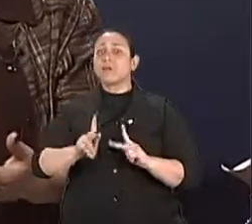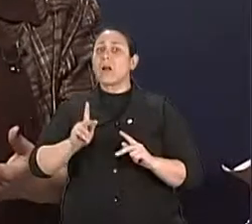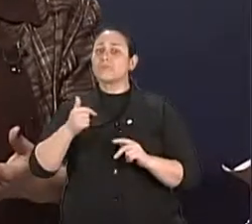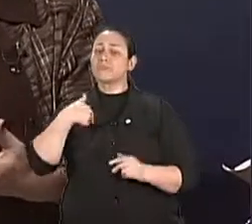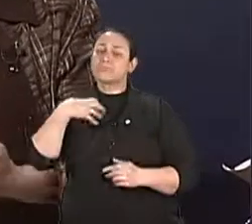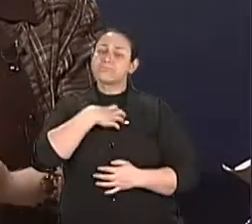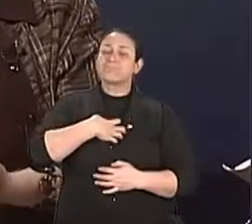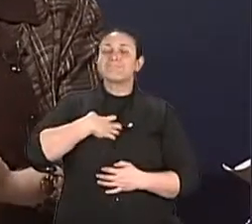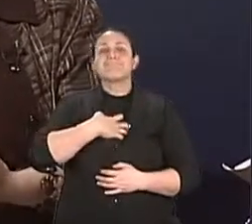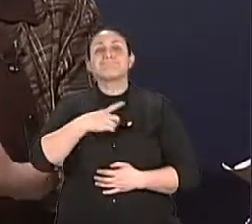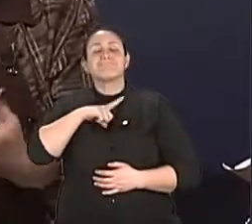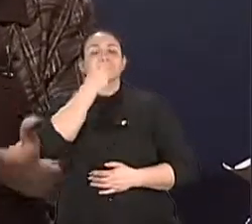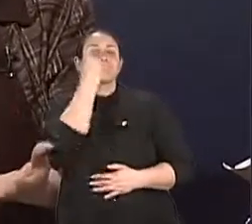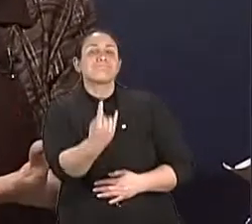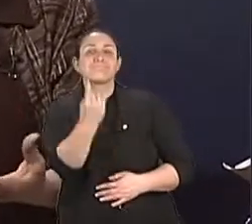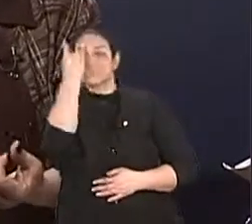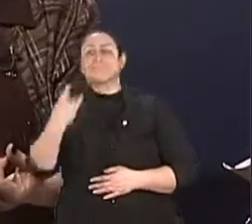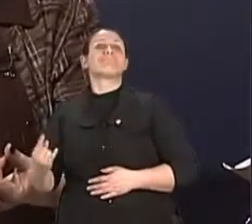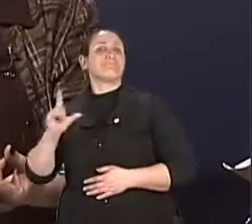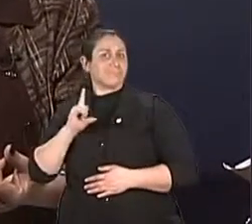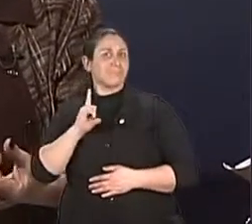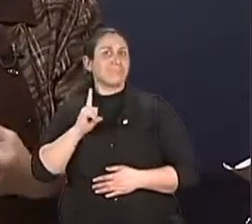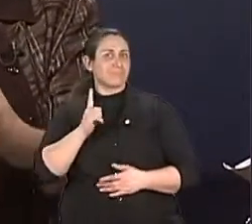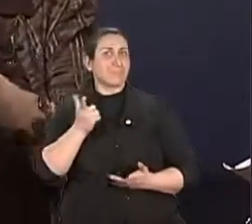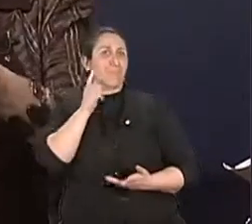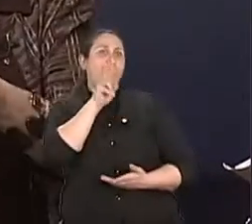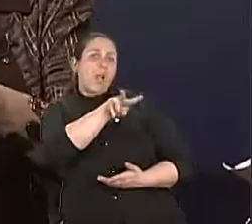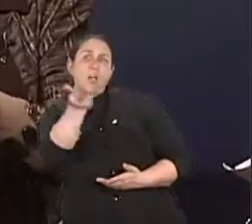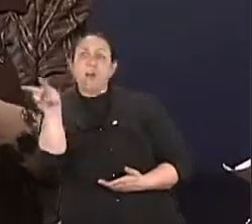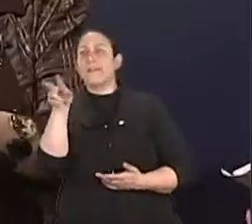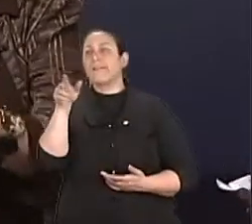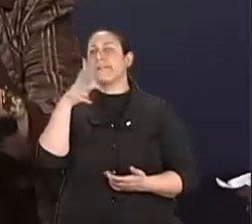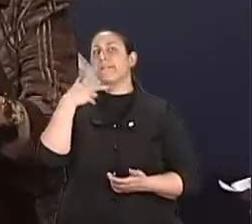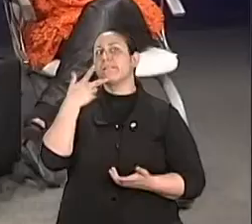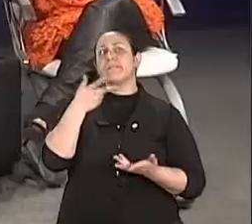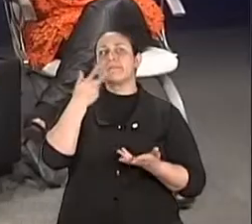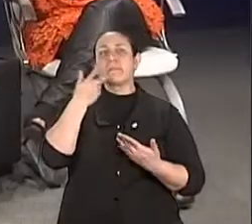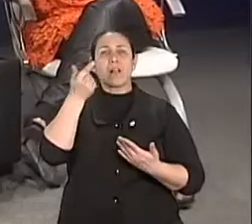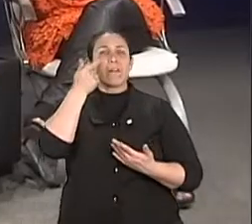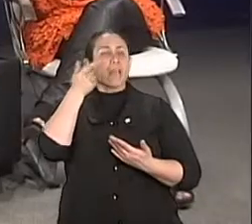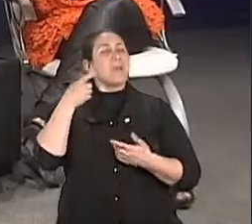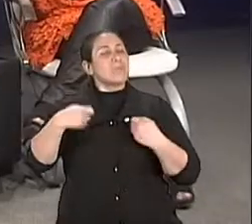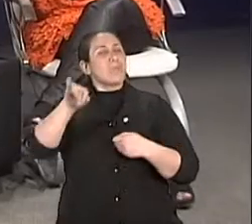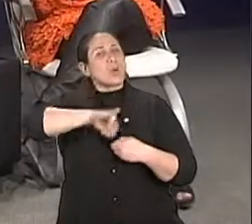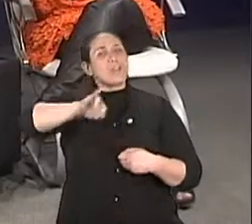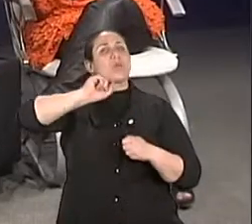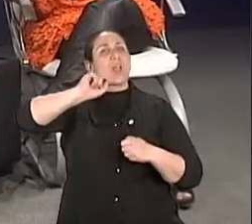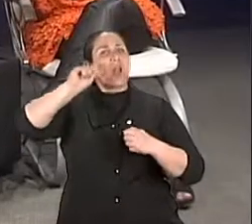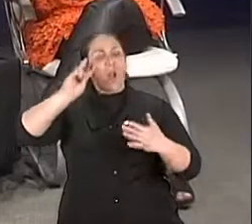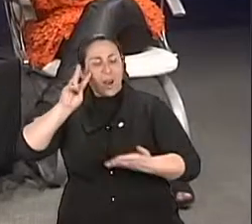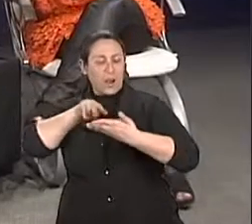Então eu digo assim, ó, vão pros álbuns antigos, se olhem. Olhem as suas fotos. Isso é um exercício legal de fazer a dois?